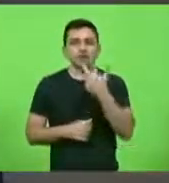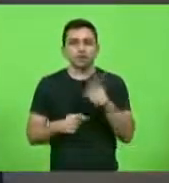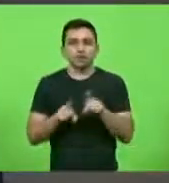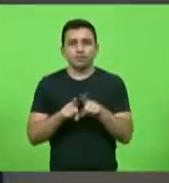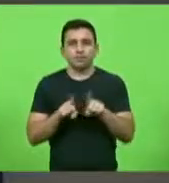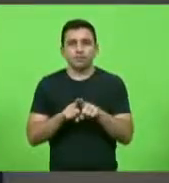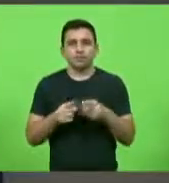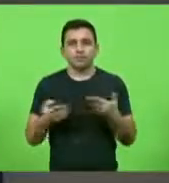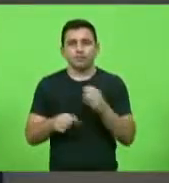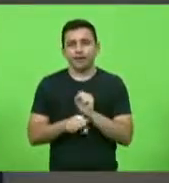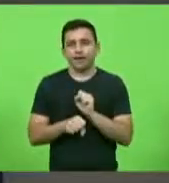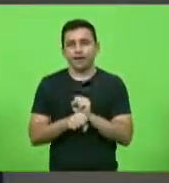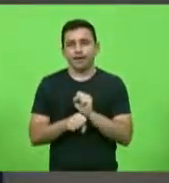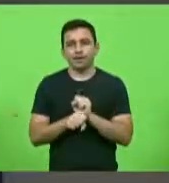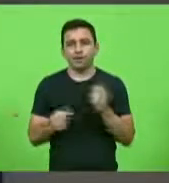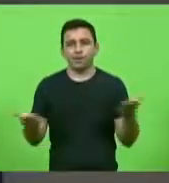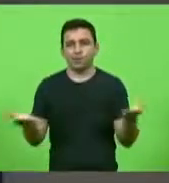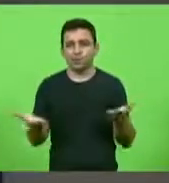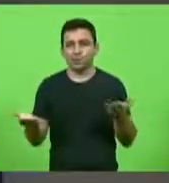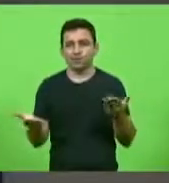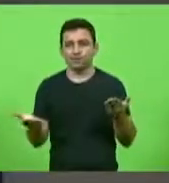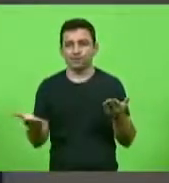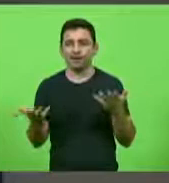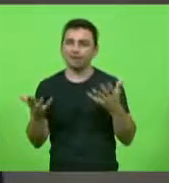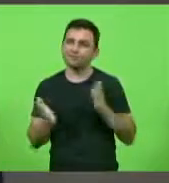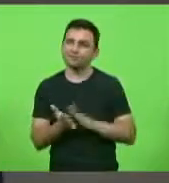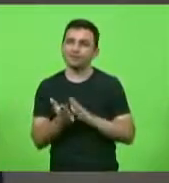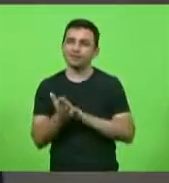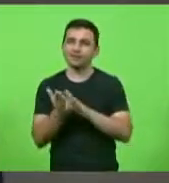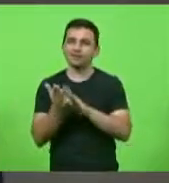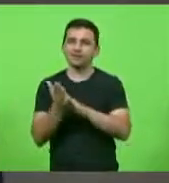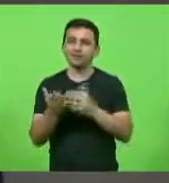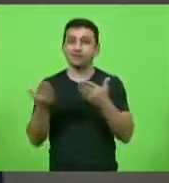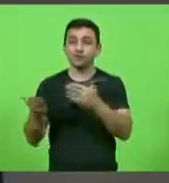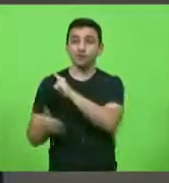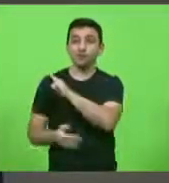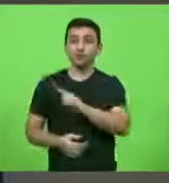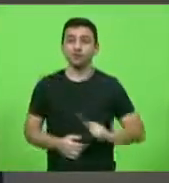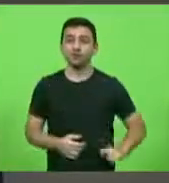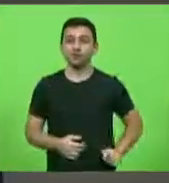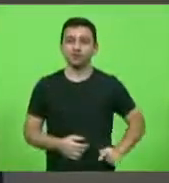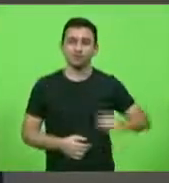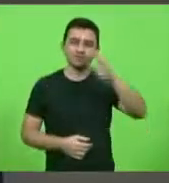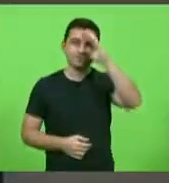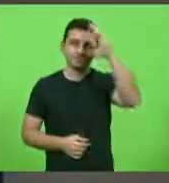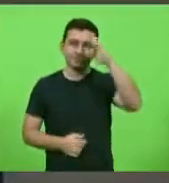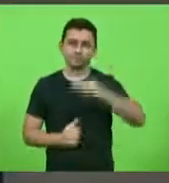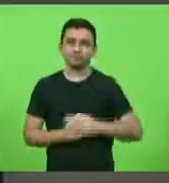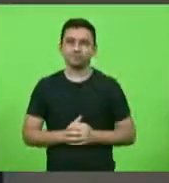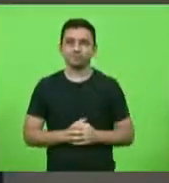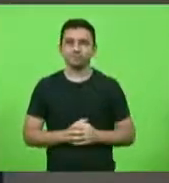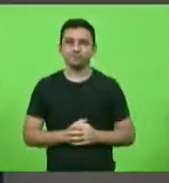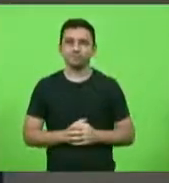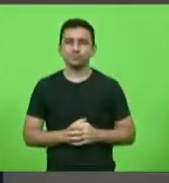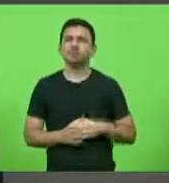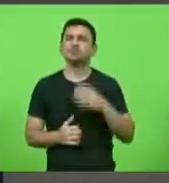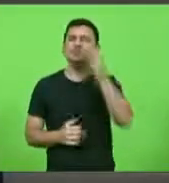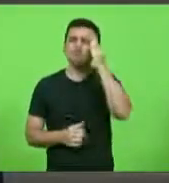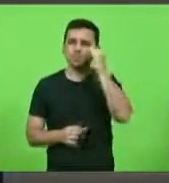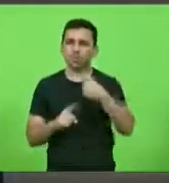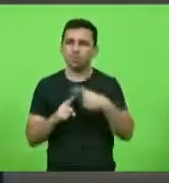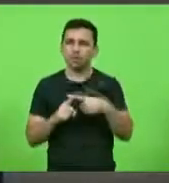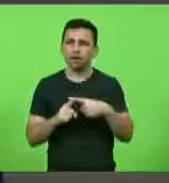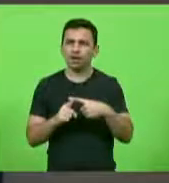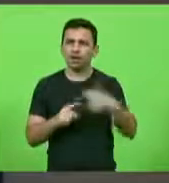esperando esse dia de hoje para dar um um parabéns um salve para o governador Carlos Moisés sabe por quê porque